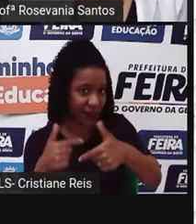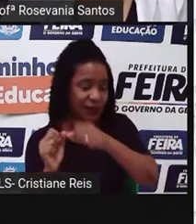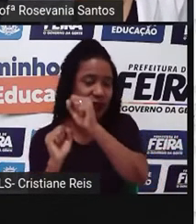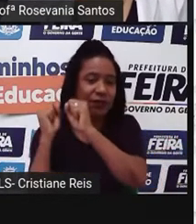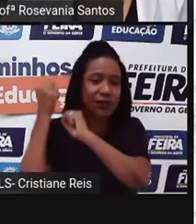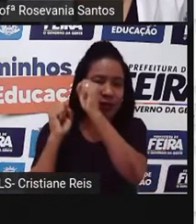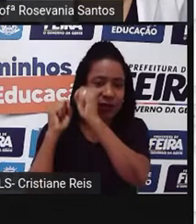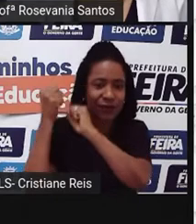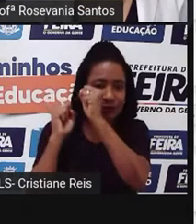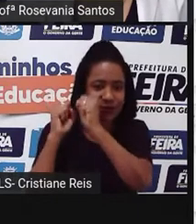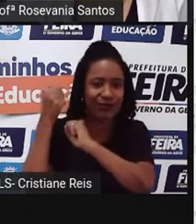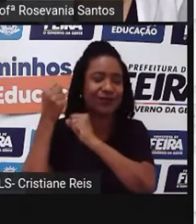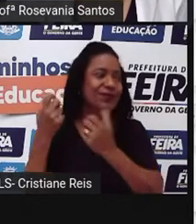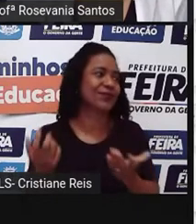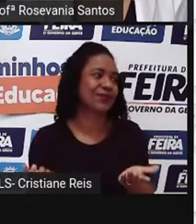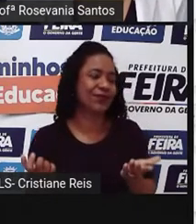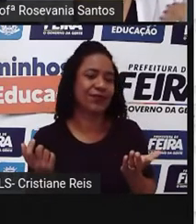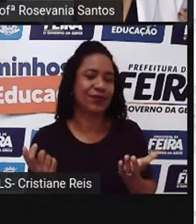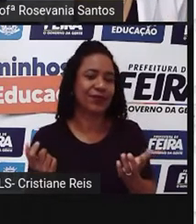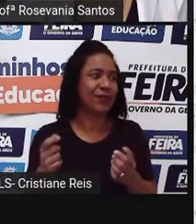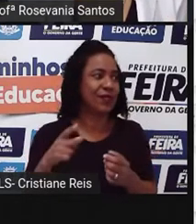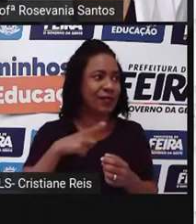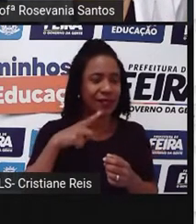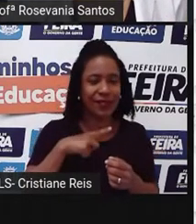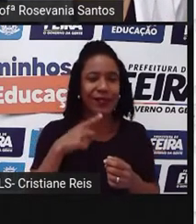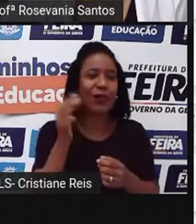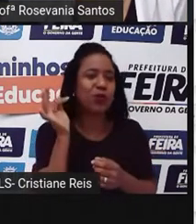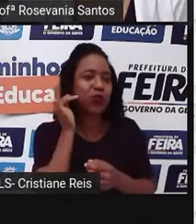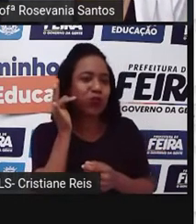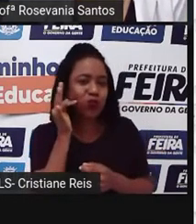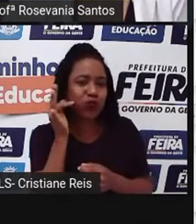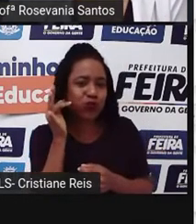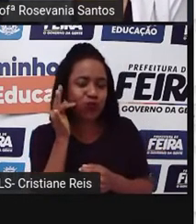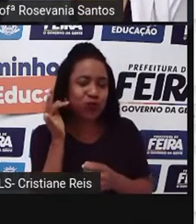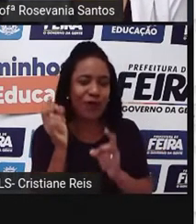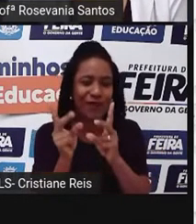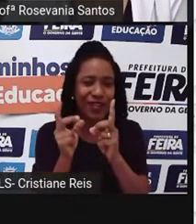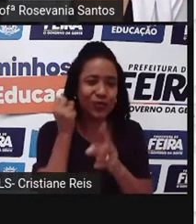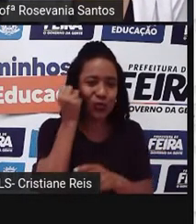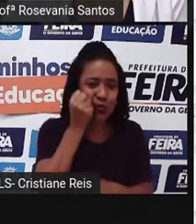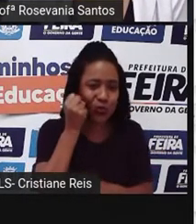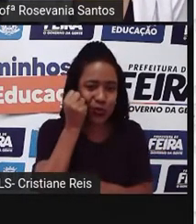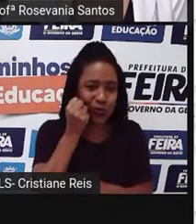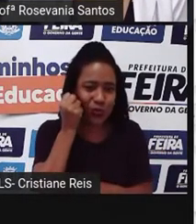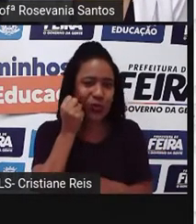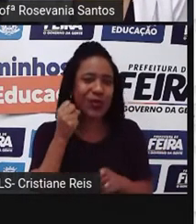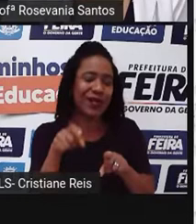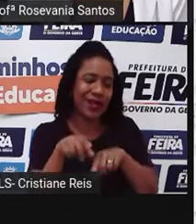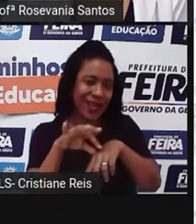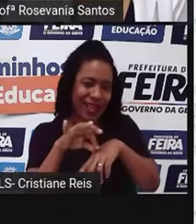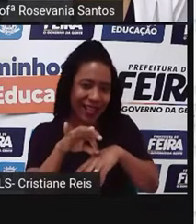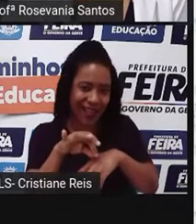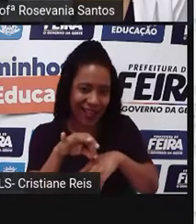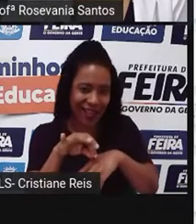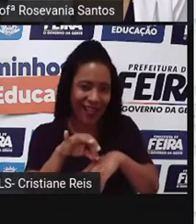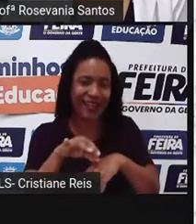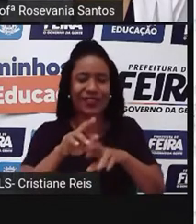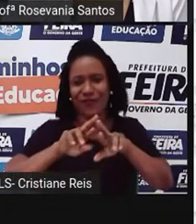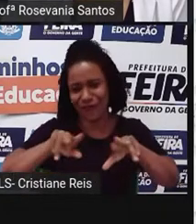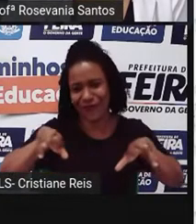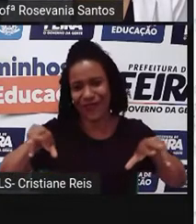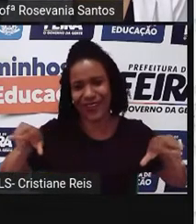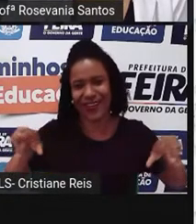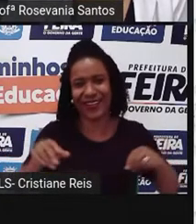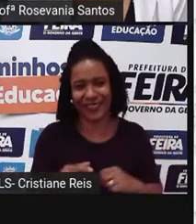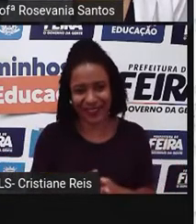gente tem aí para questão de polpas, né? De corte de carne e tudo. Mas essas são bastante, bora dizer assim,